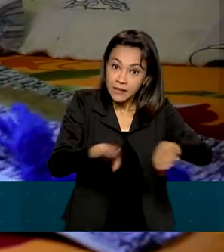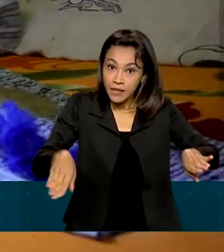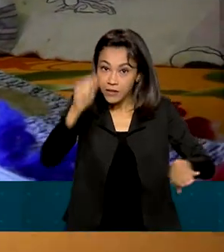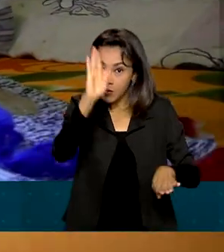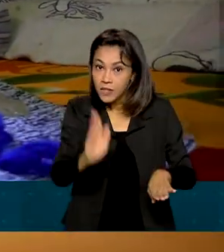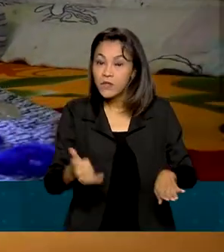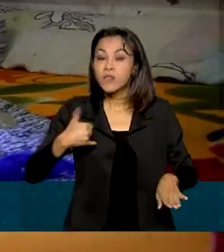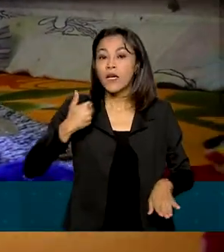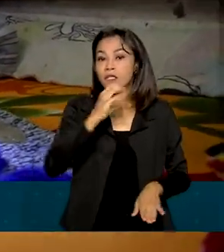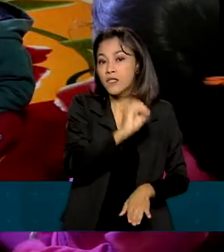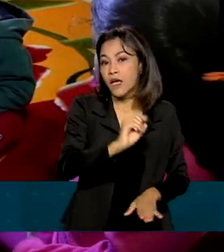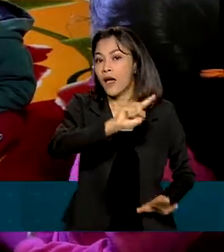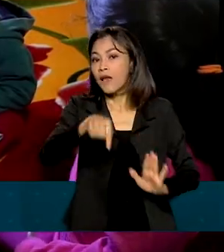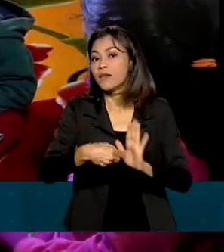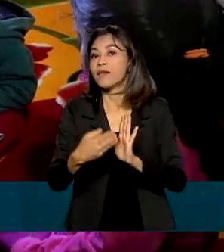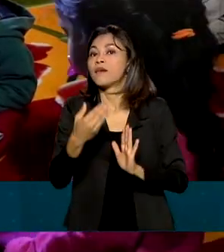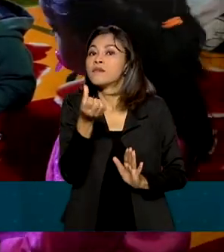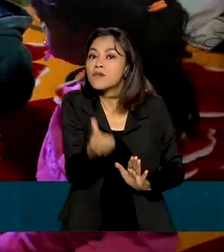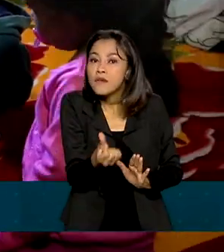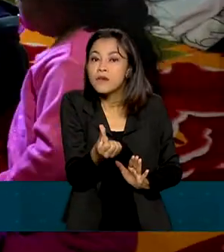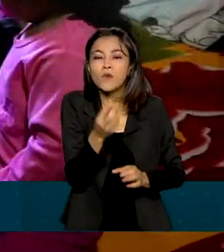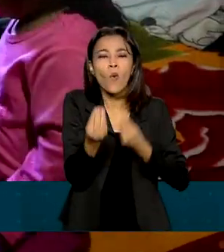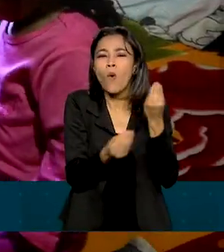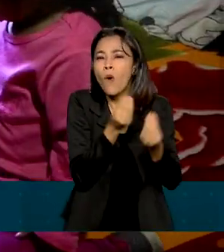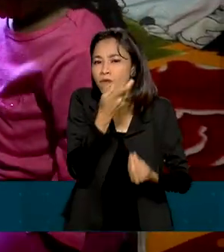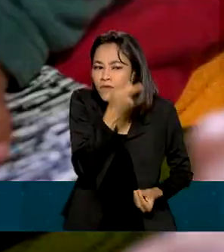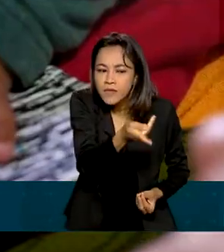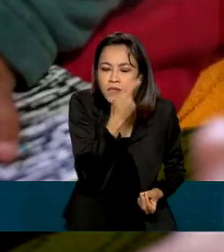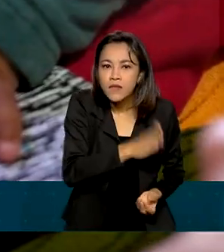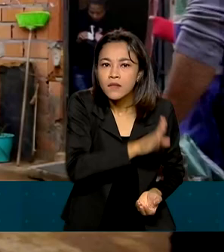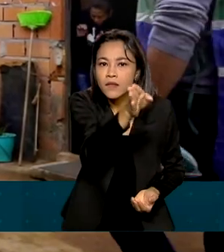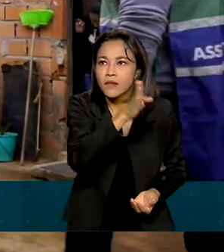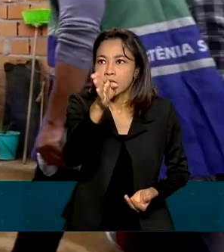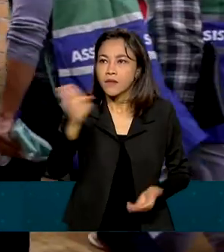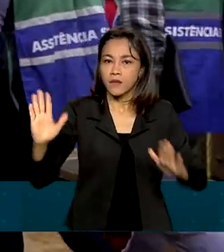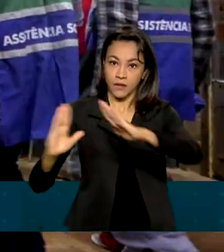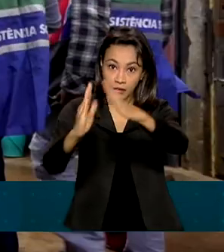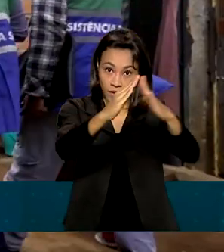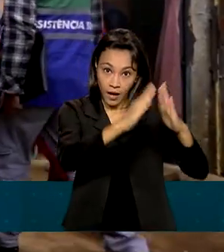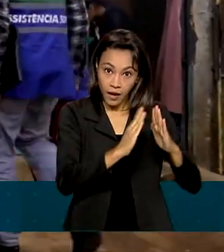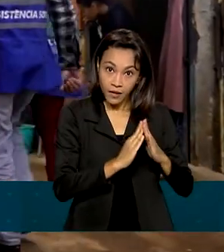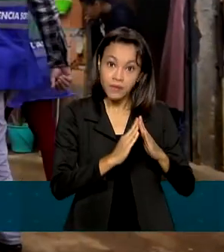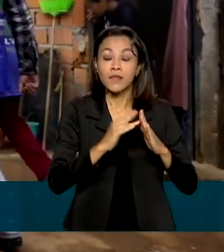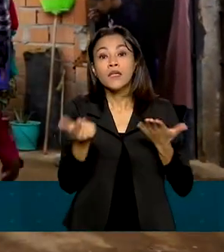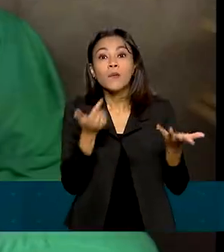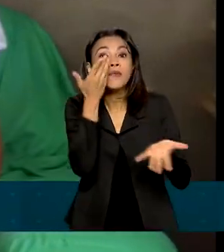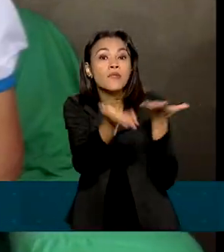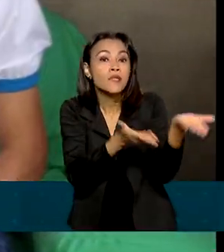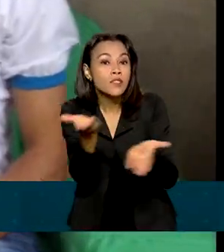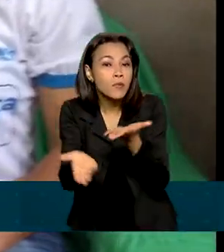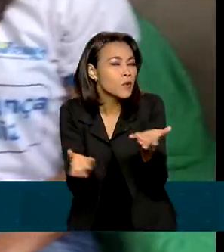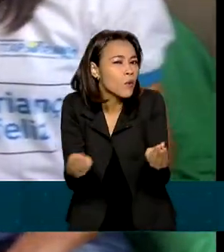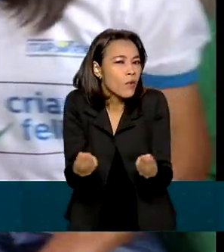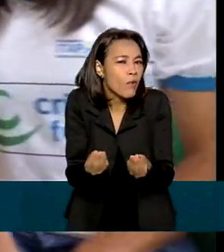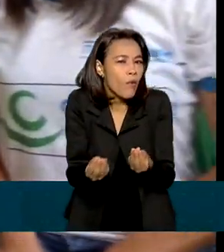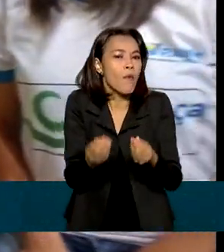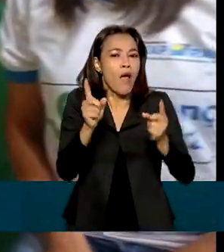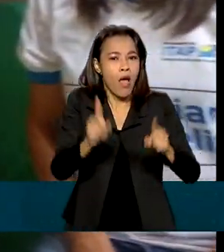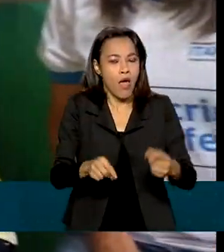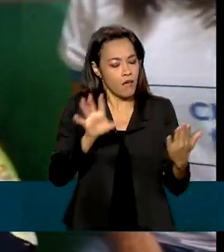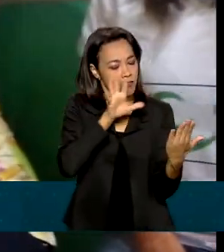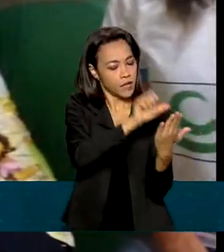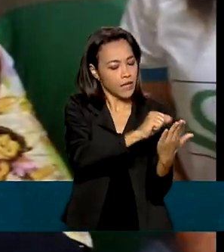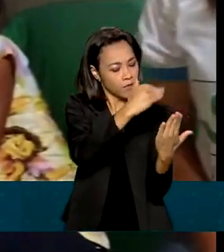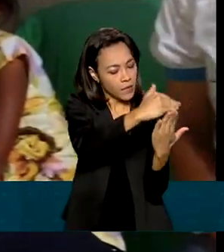a seis anos de idade, por meio de visitas domiciliares. E a busca para o atendimento é feita no Cadastro